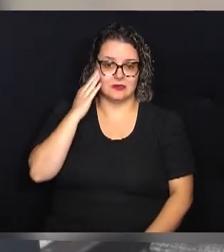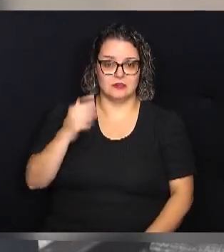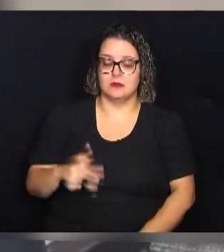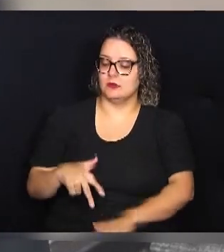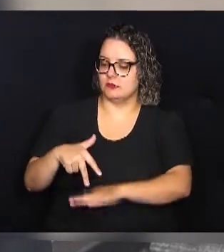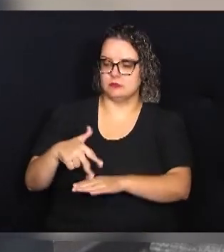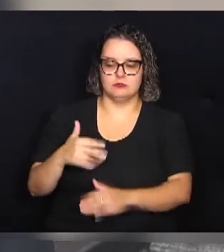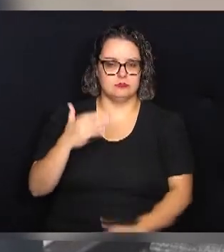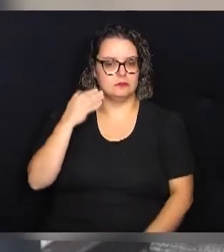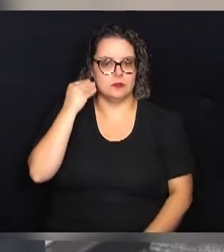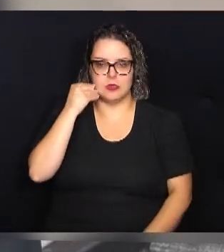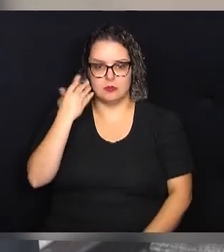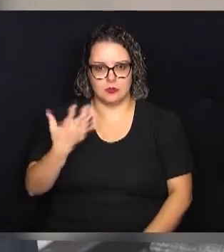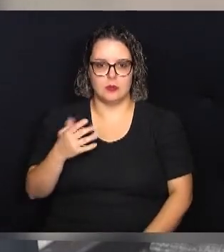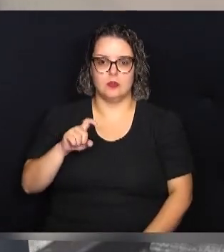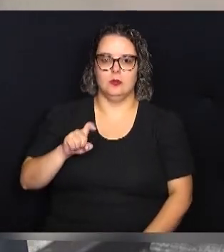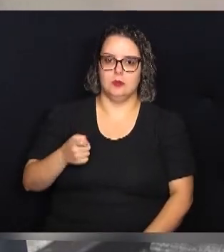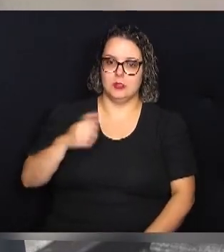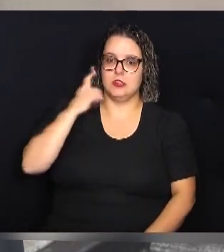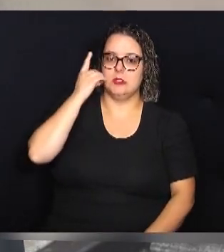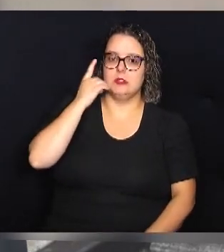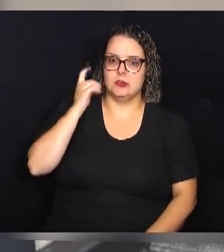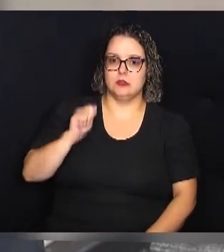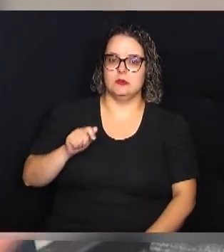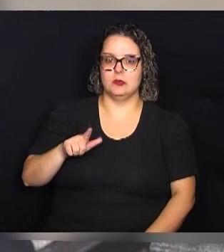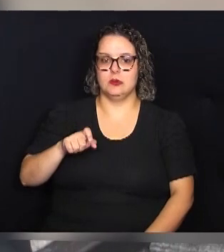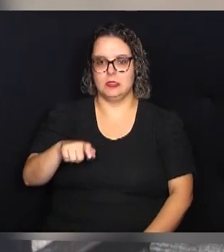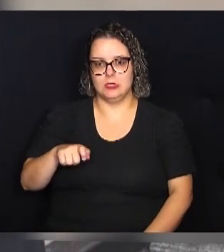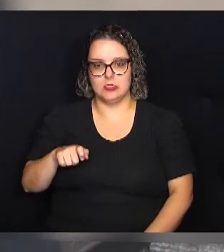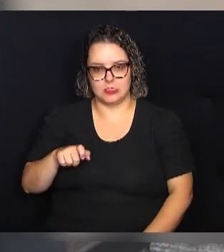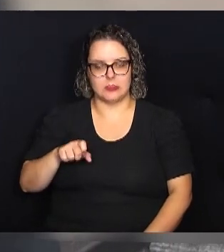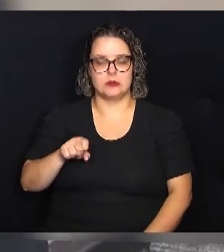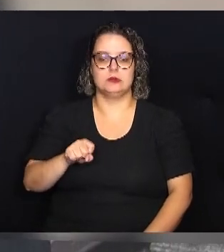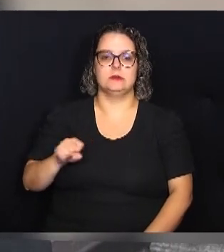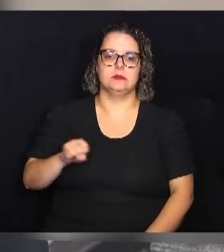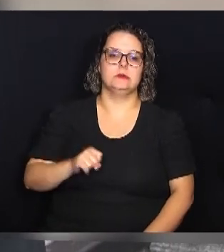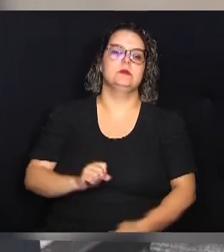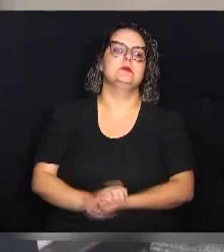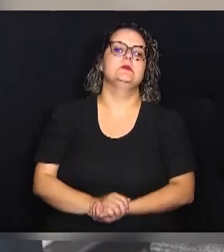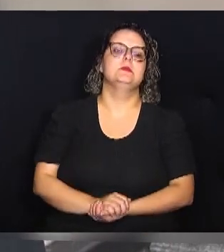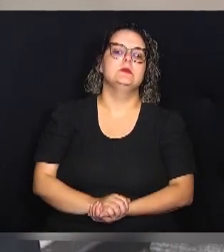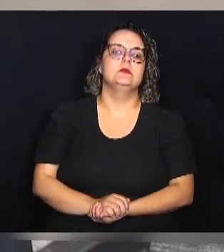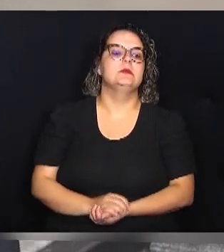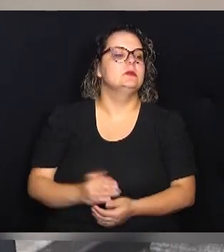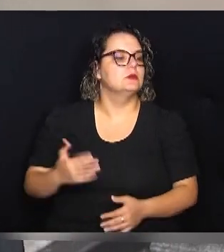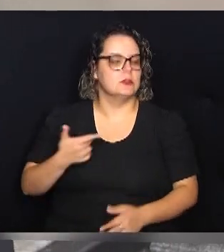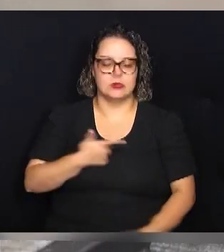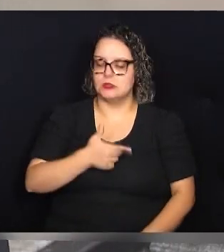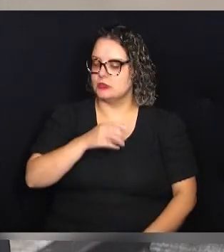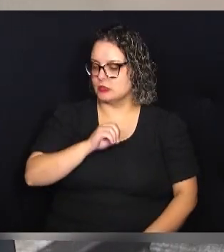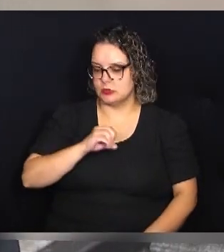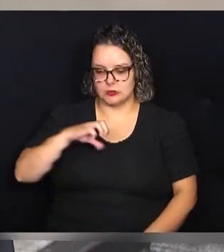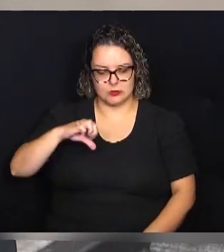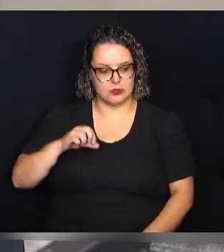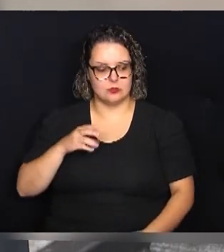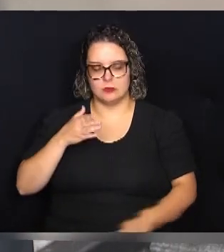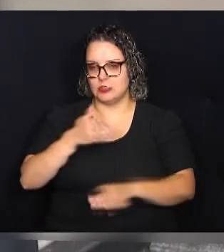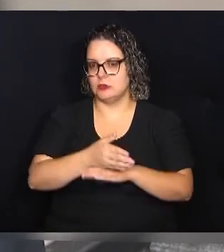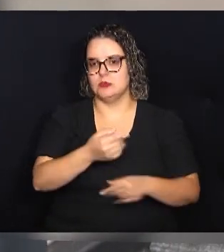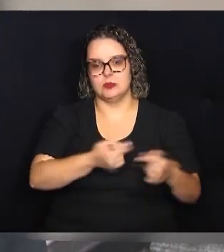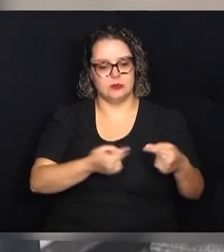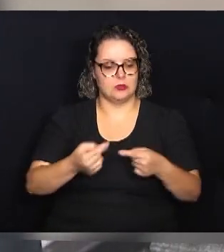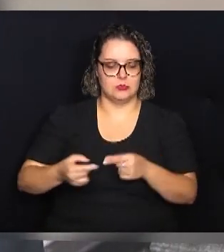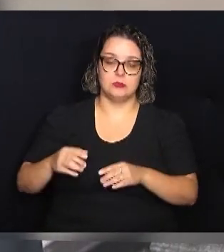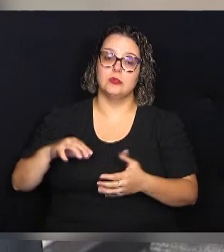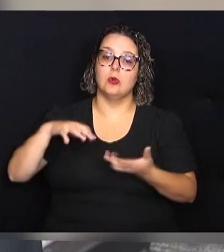hoje no Brasil, que é o ex-deputado Alexis Fontaine, que participou desde 2019 de todas as discussões que ocorreram no Congresso Nacional